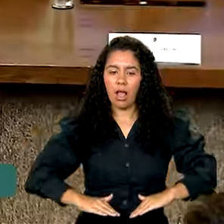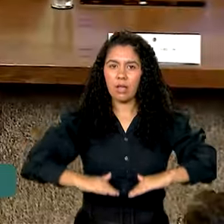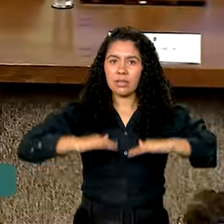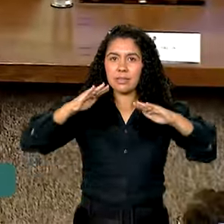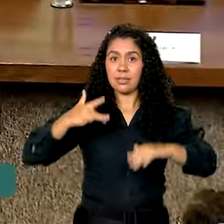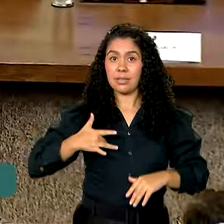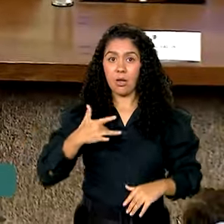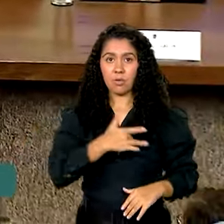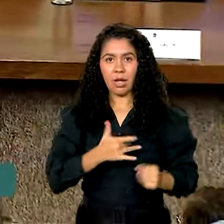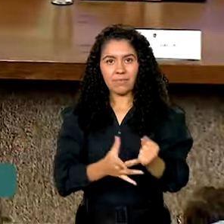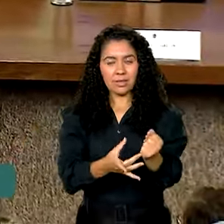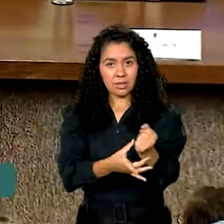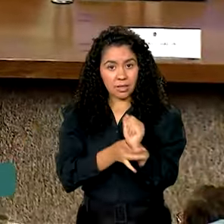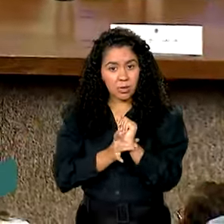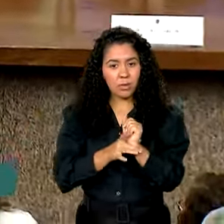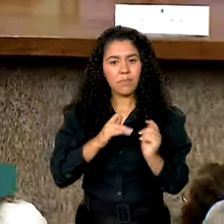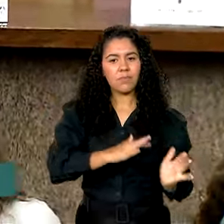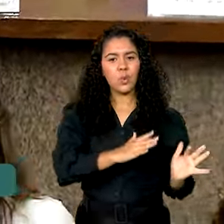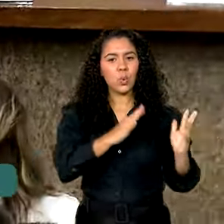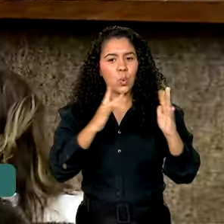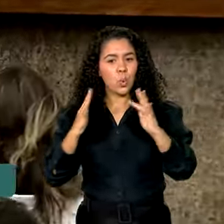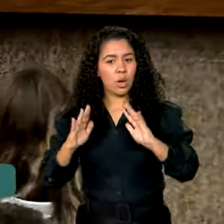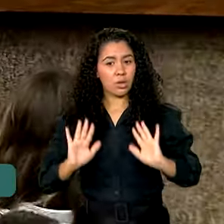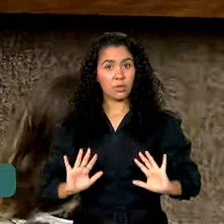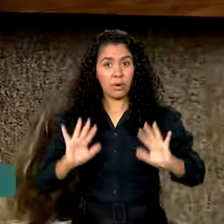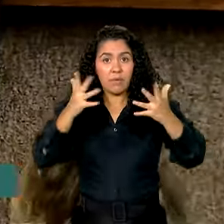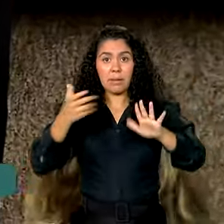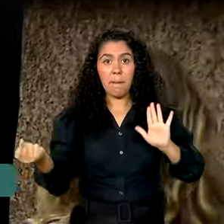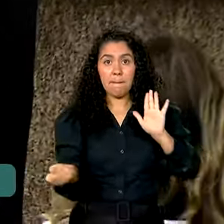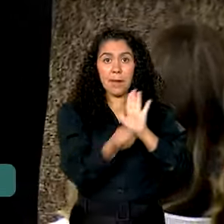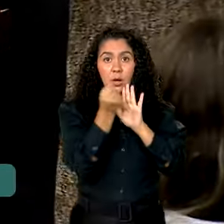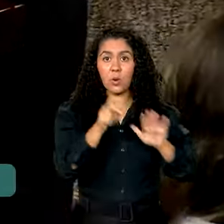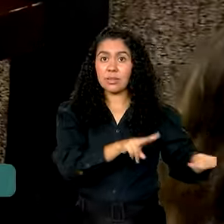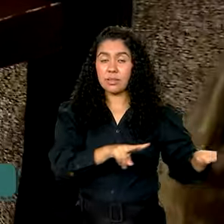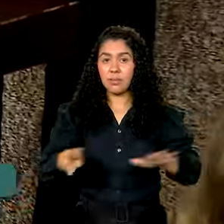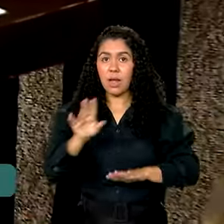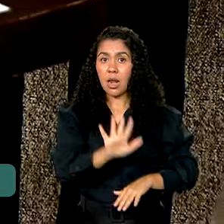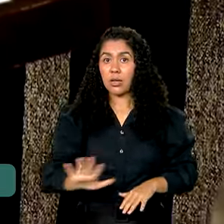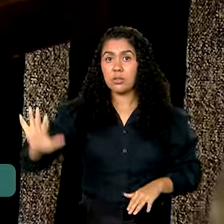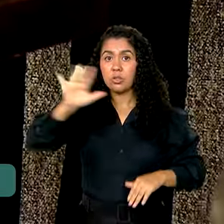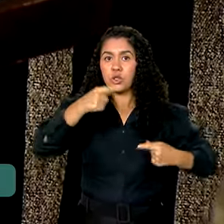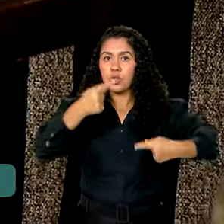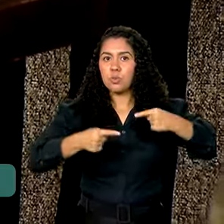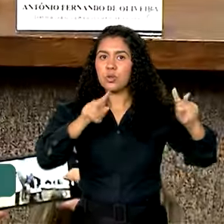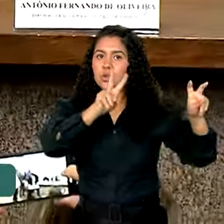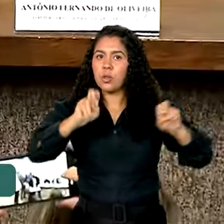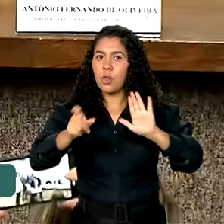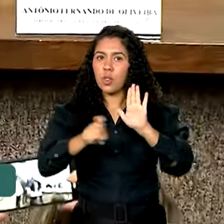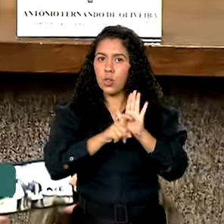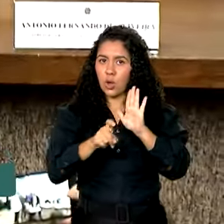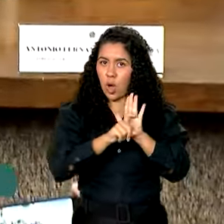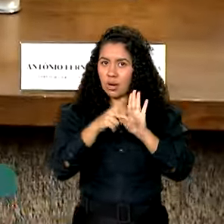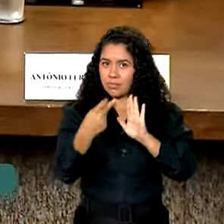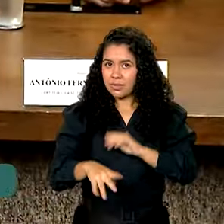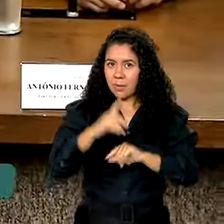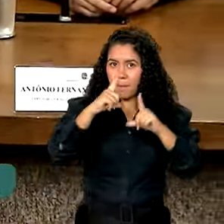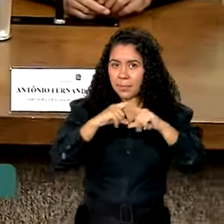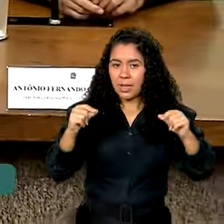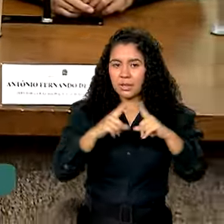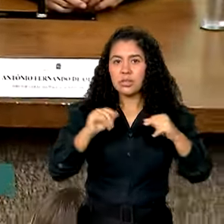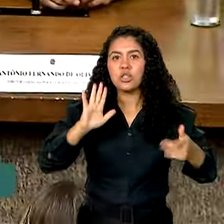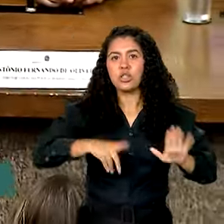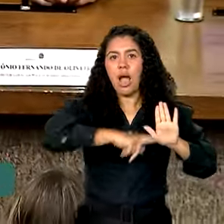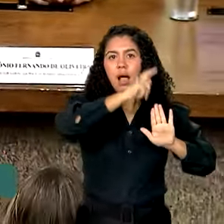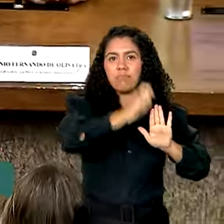segura. Durante a cerimônia que marcou a Semana Nacional de Políticas sobre Drogas em Brasília, foram assinados os